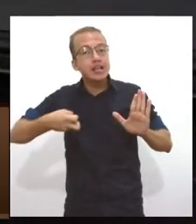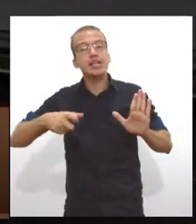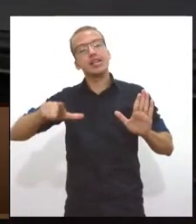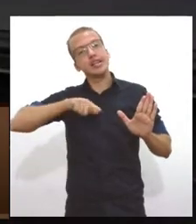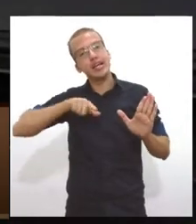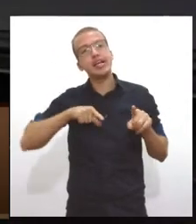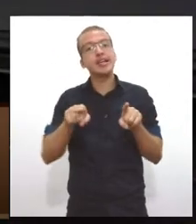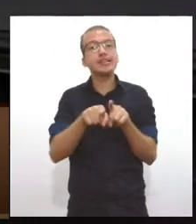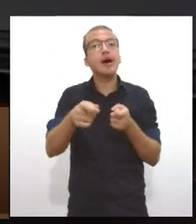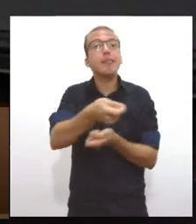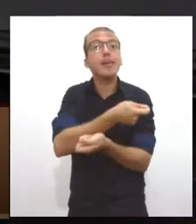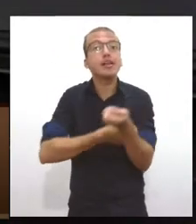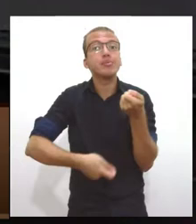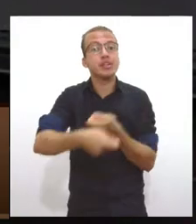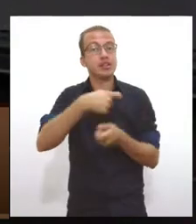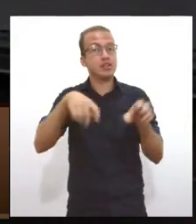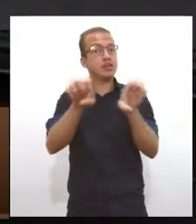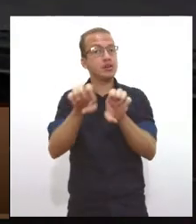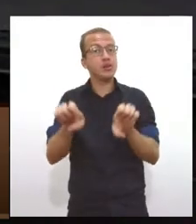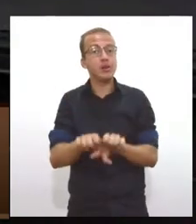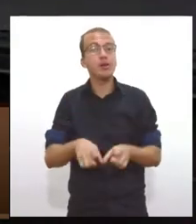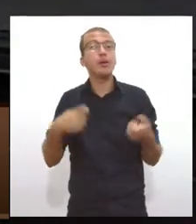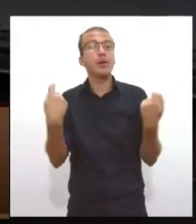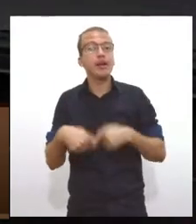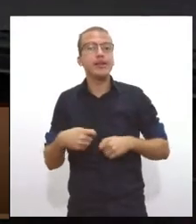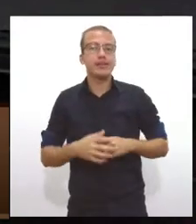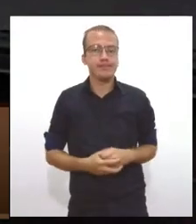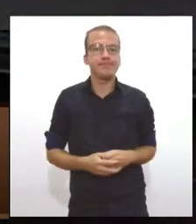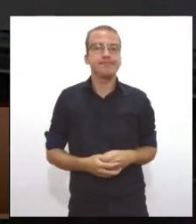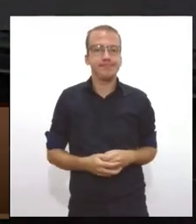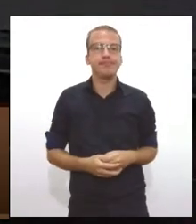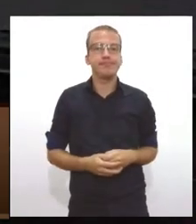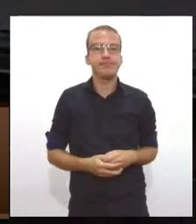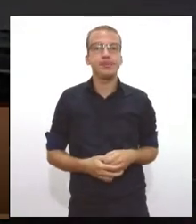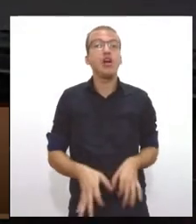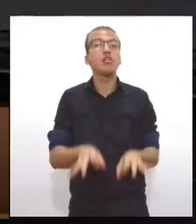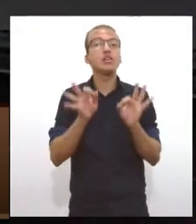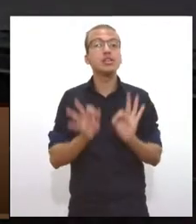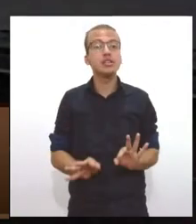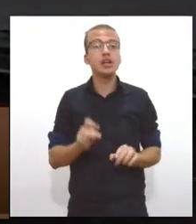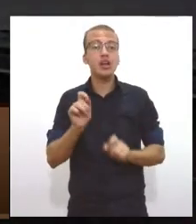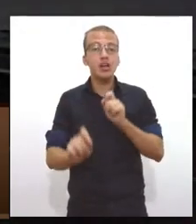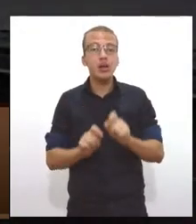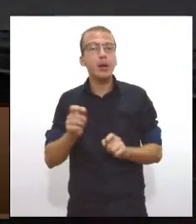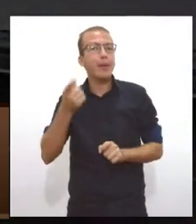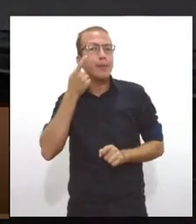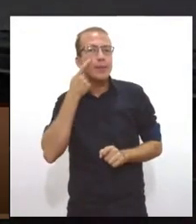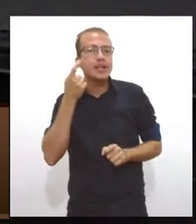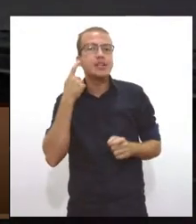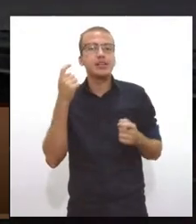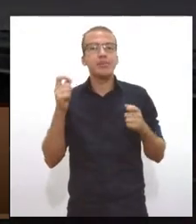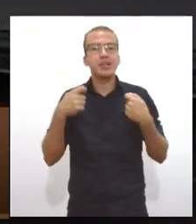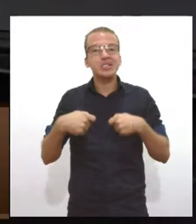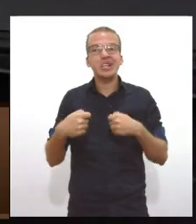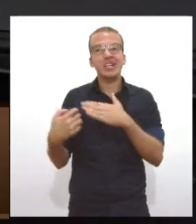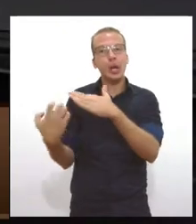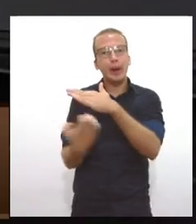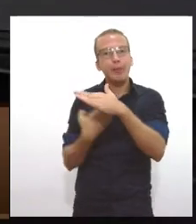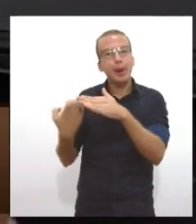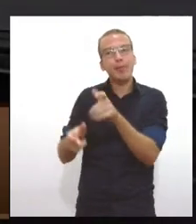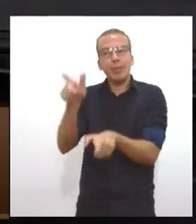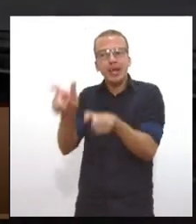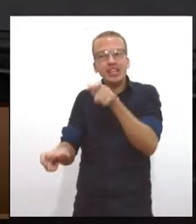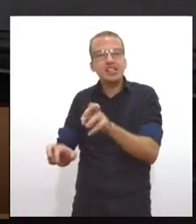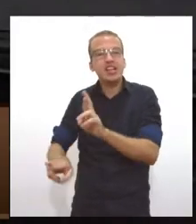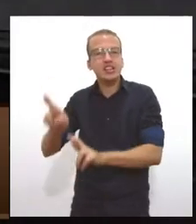de um lado, pare de criar essa dualidade de que o empreendedor é inimigo, de que quem quer produzir é